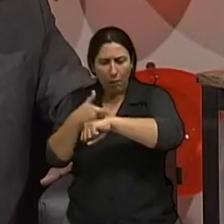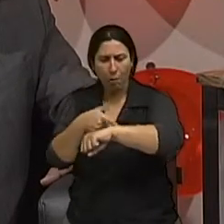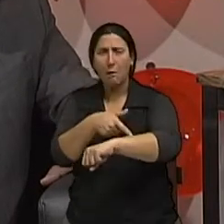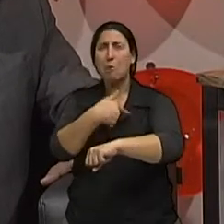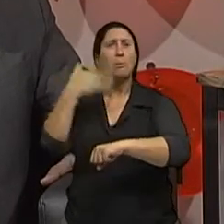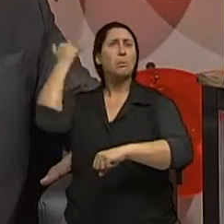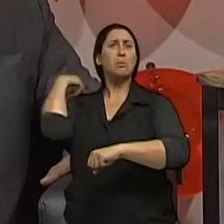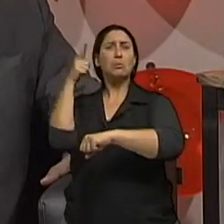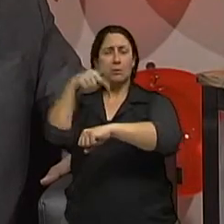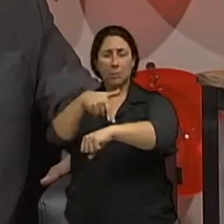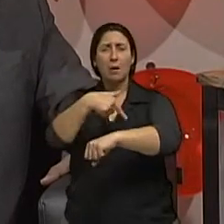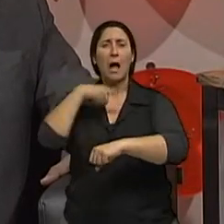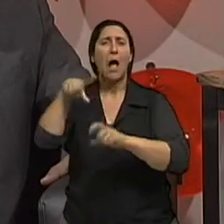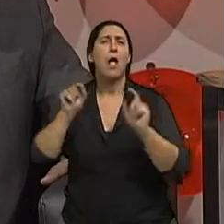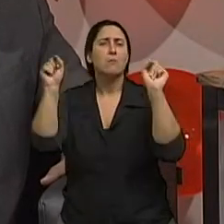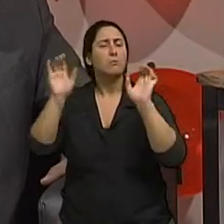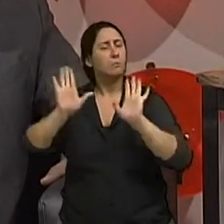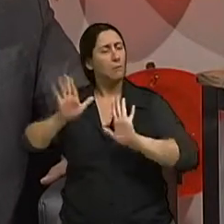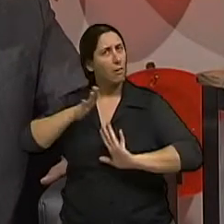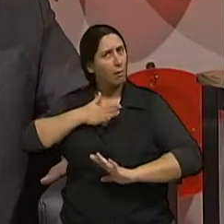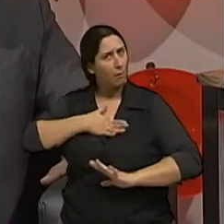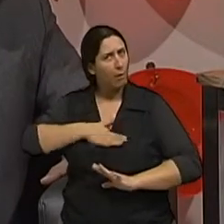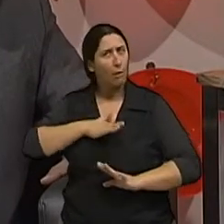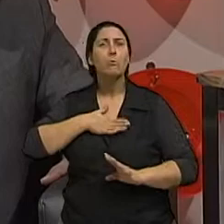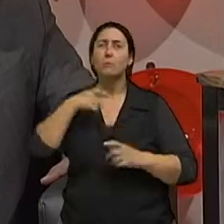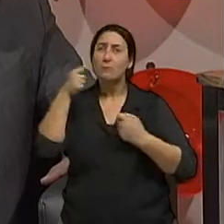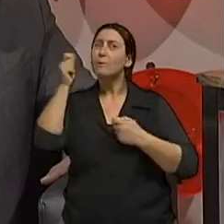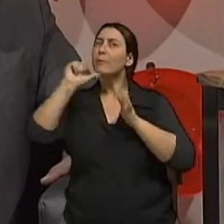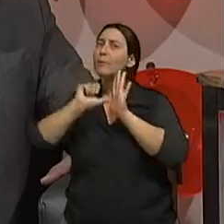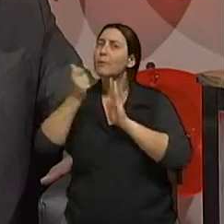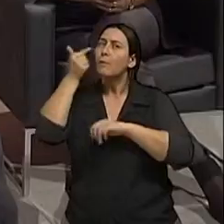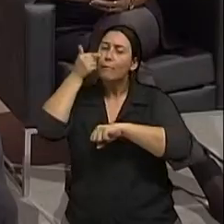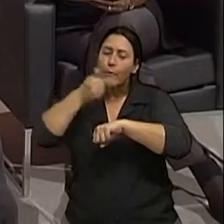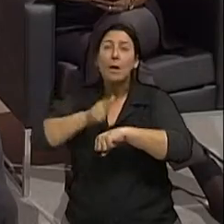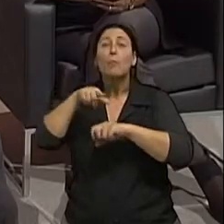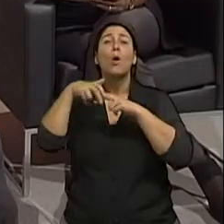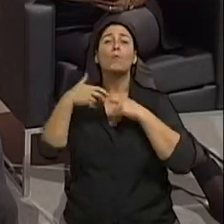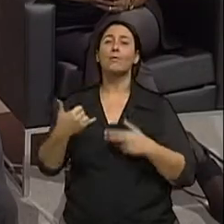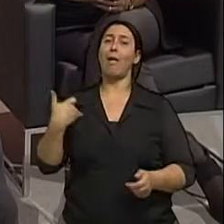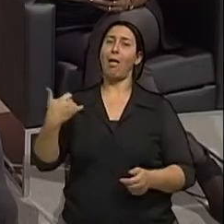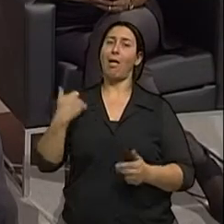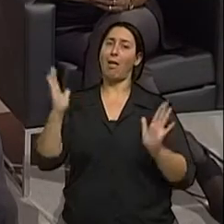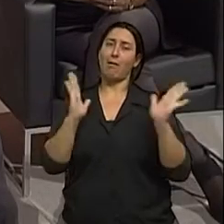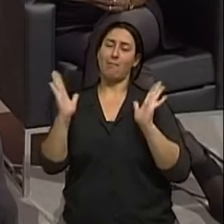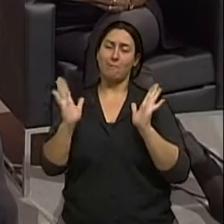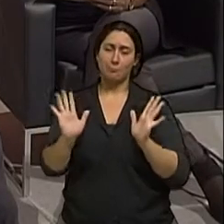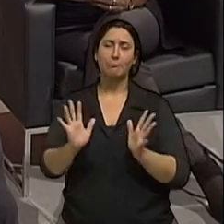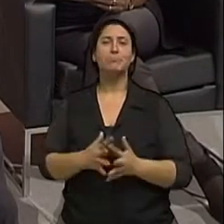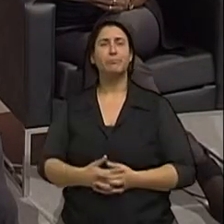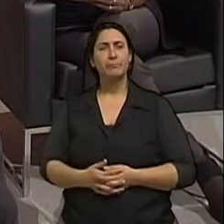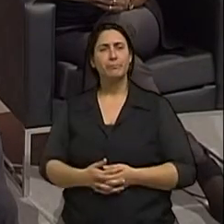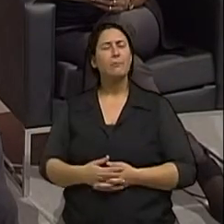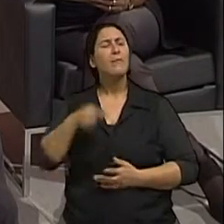o importante é buscar avaliação avaliação e diagnóstico se for suspeito e essa eu me interessei muito num